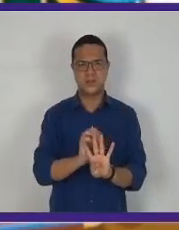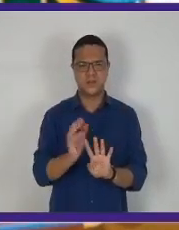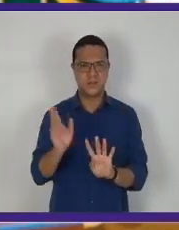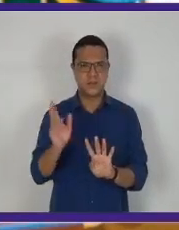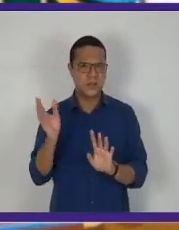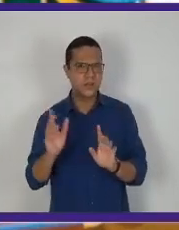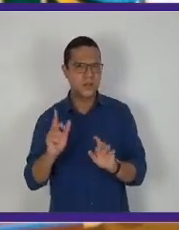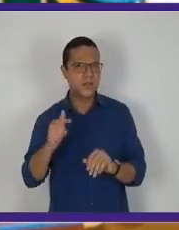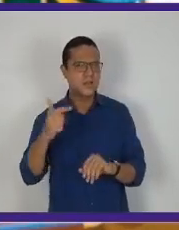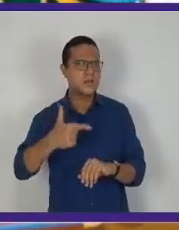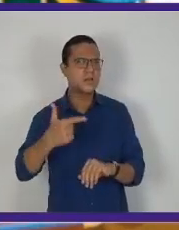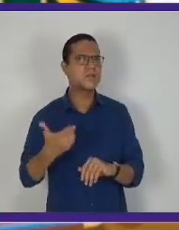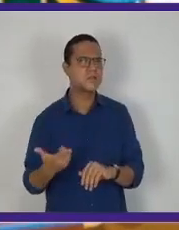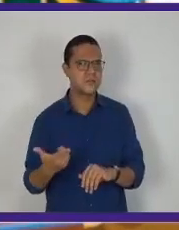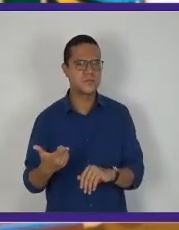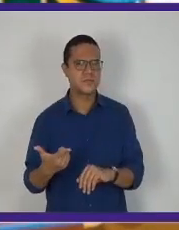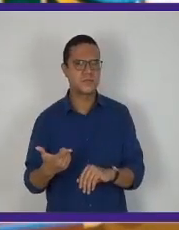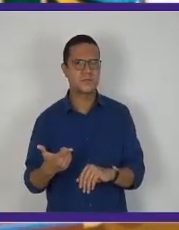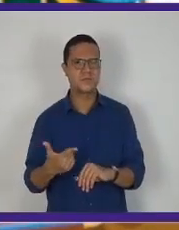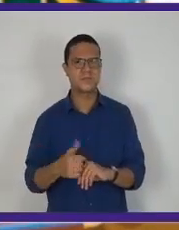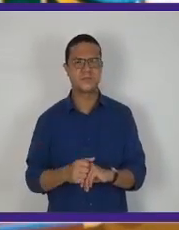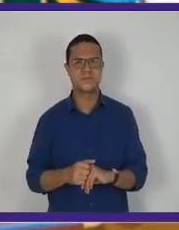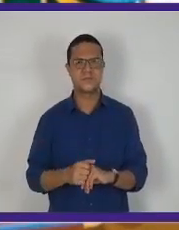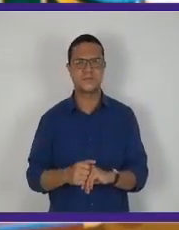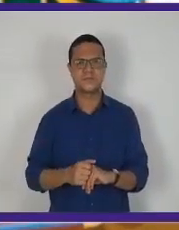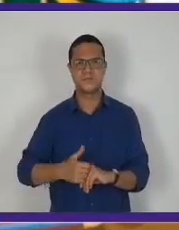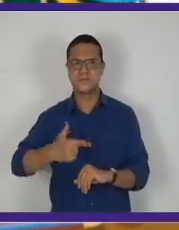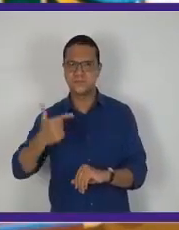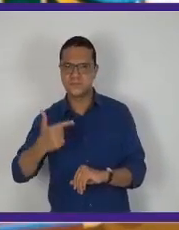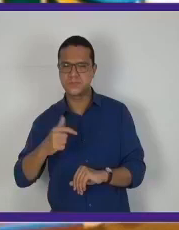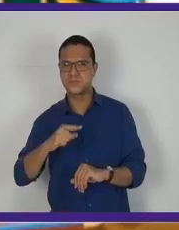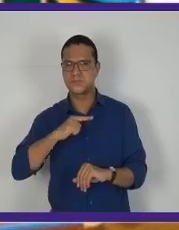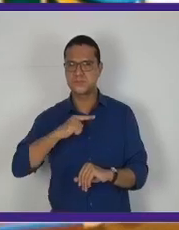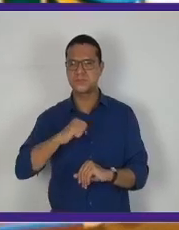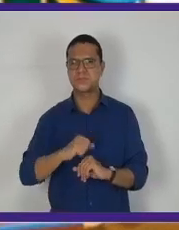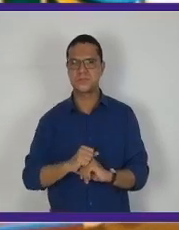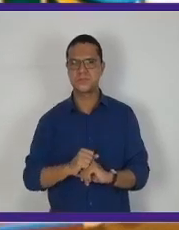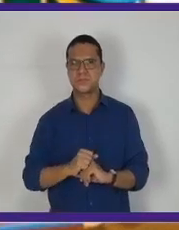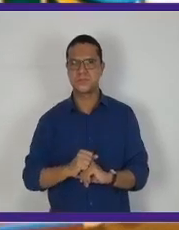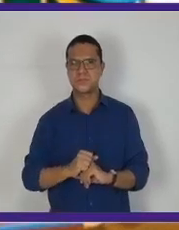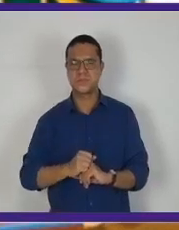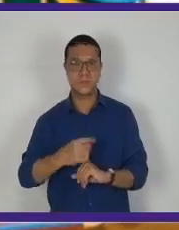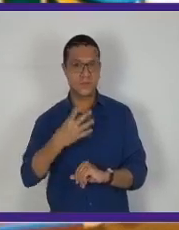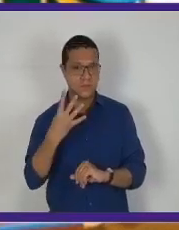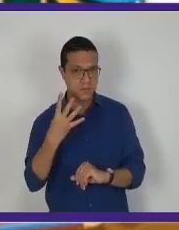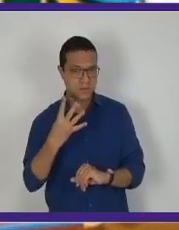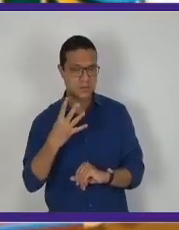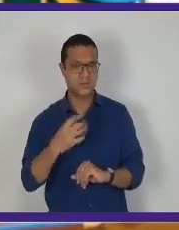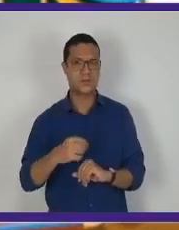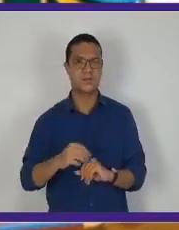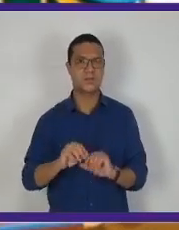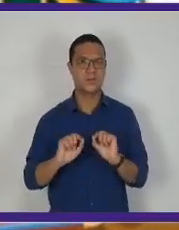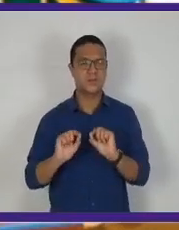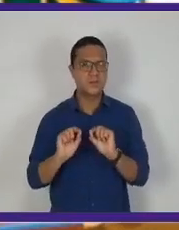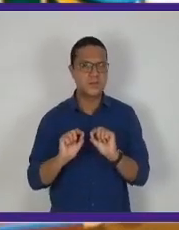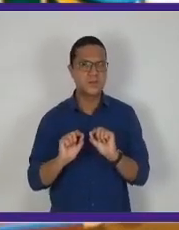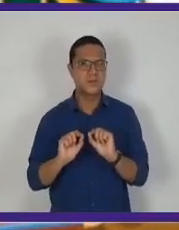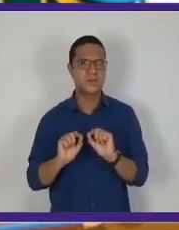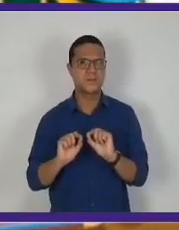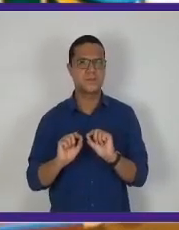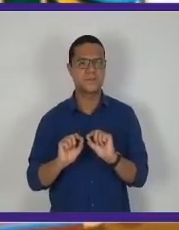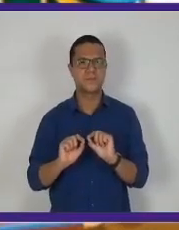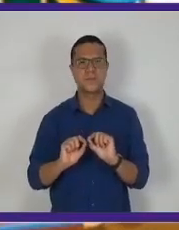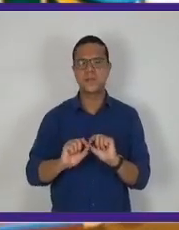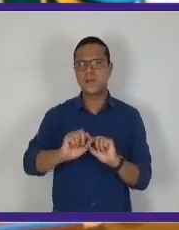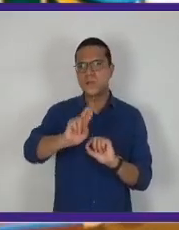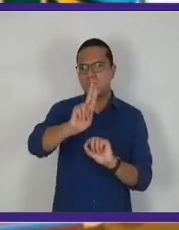Vamos agora para a segunda classe. Na segunda classe, nós temos a quarta ordem, que é